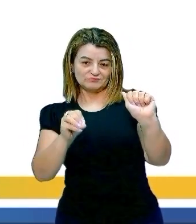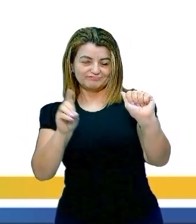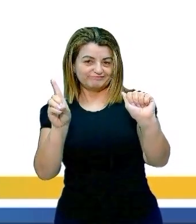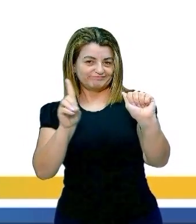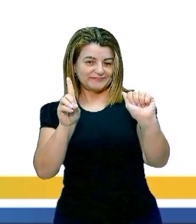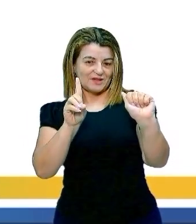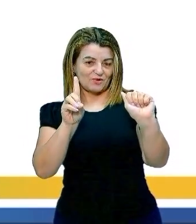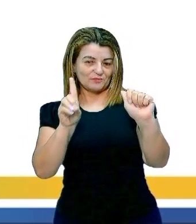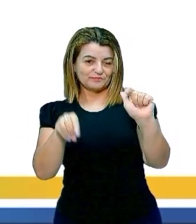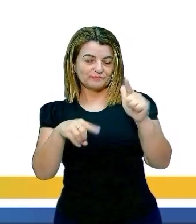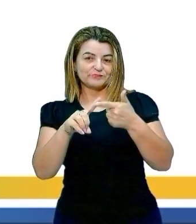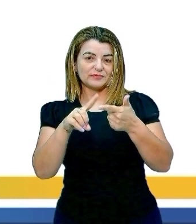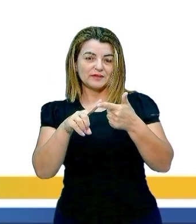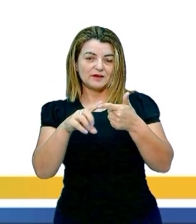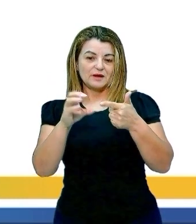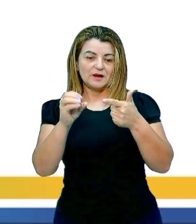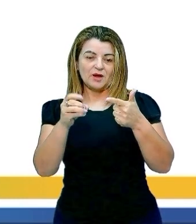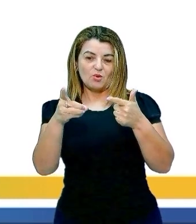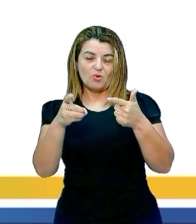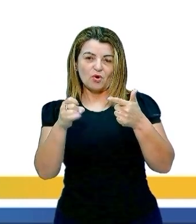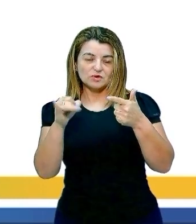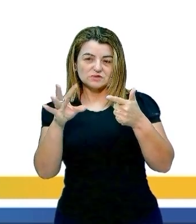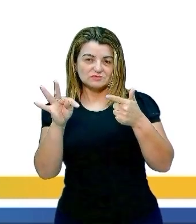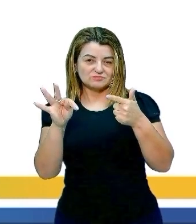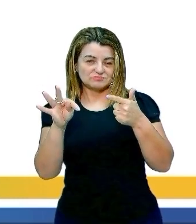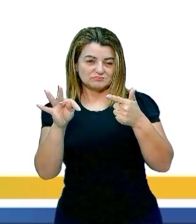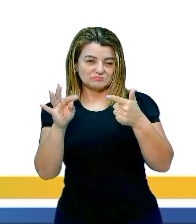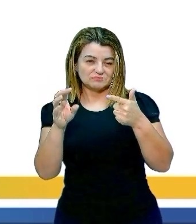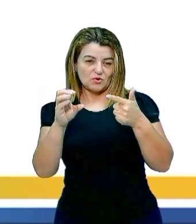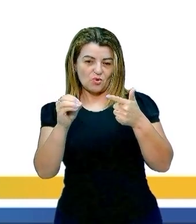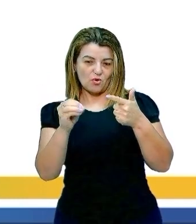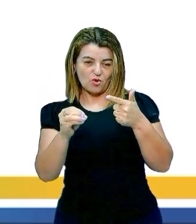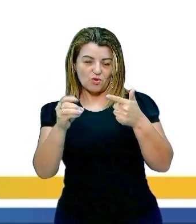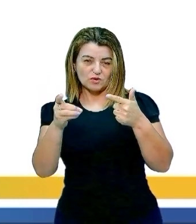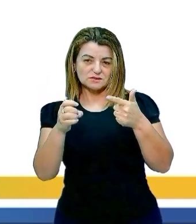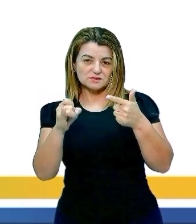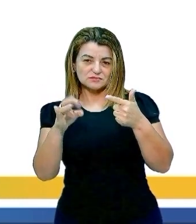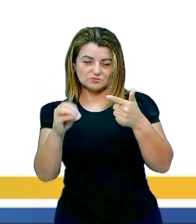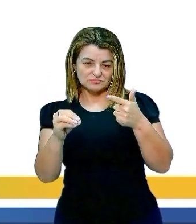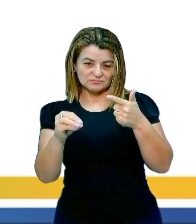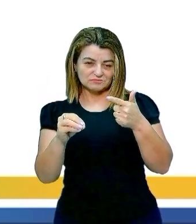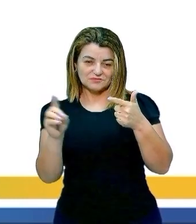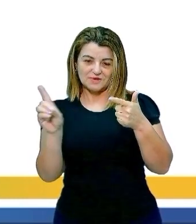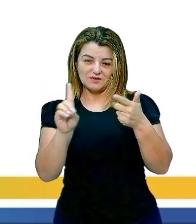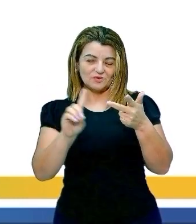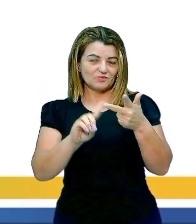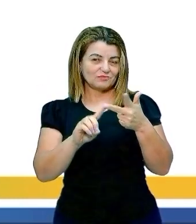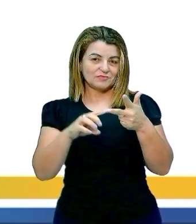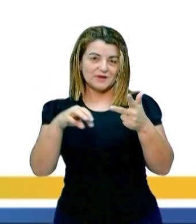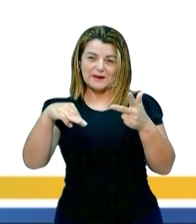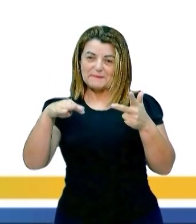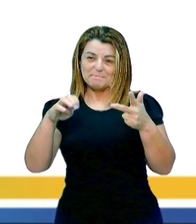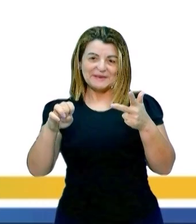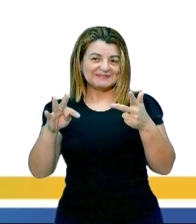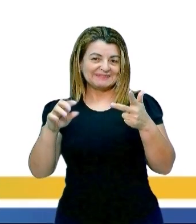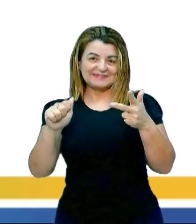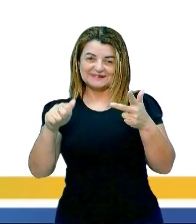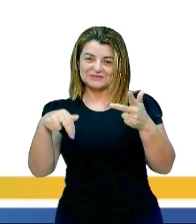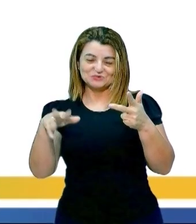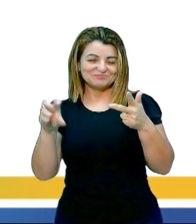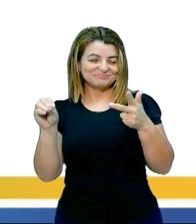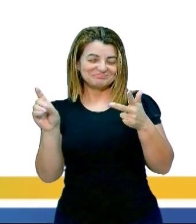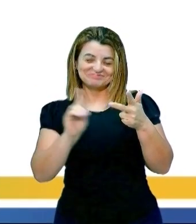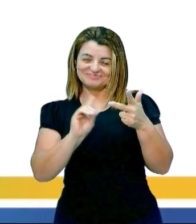Não, não. É o óxido nitroso? Não, esse aí de jeito nenhum. É o metano? Não, o metano é aquele